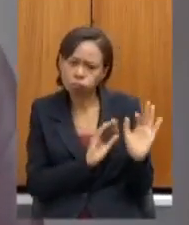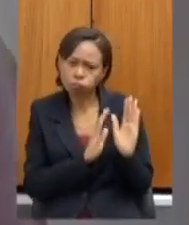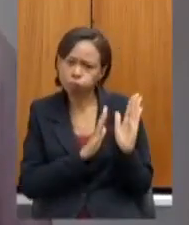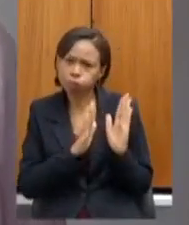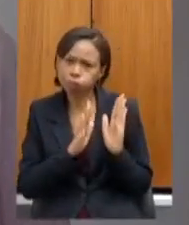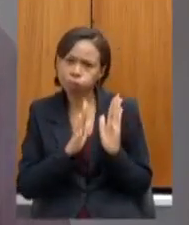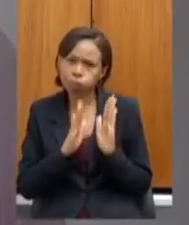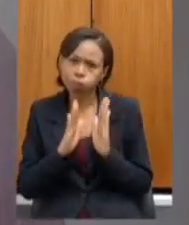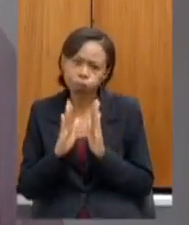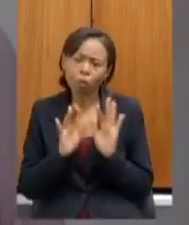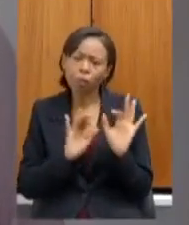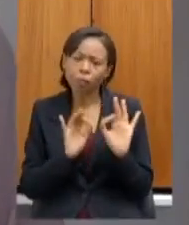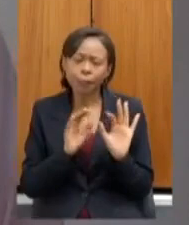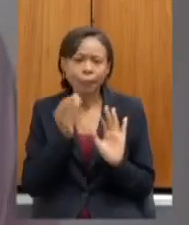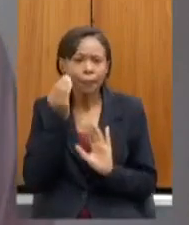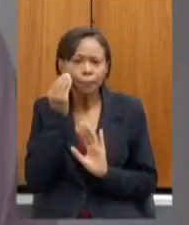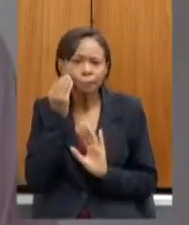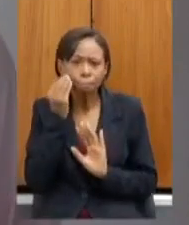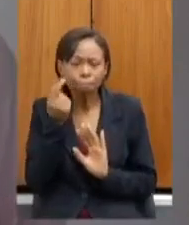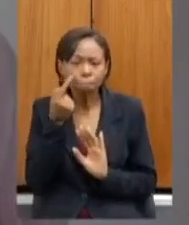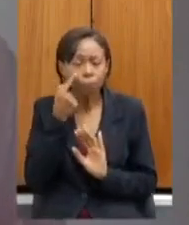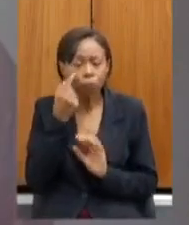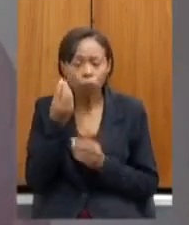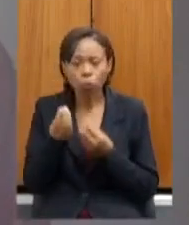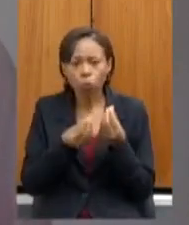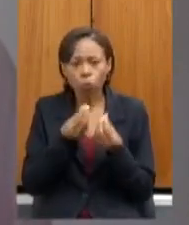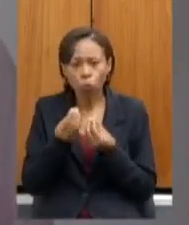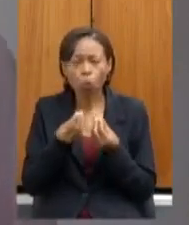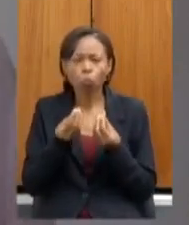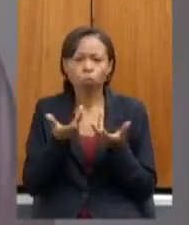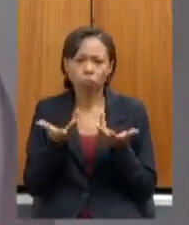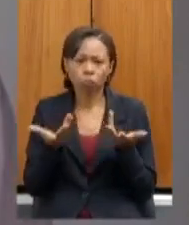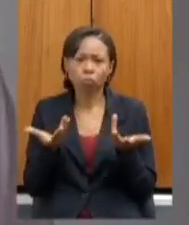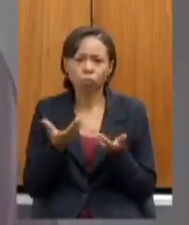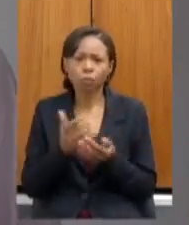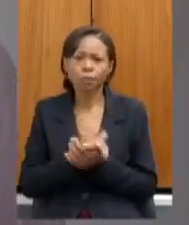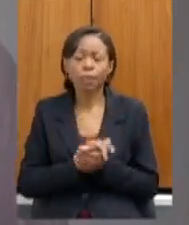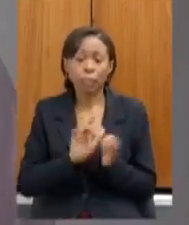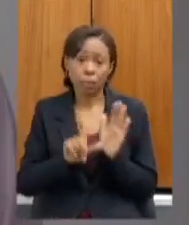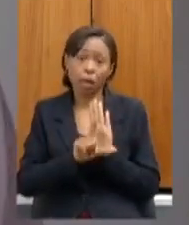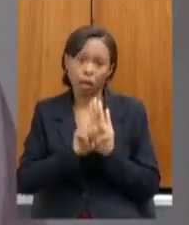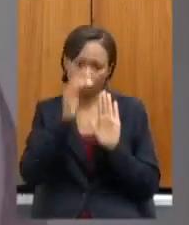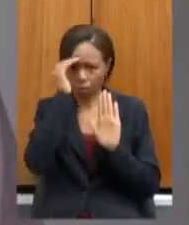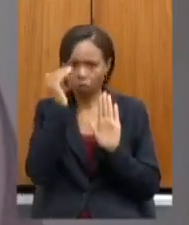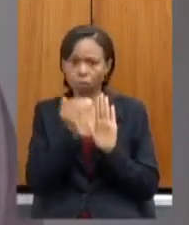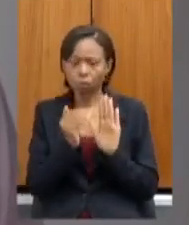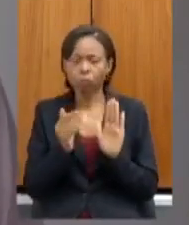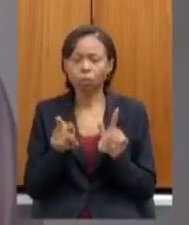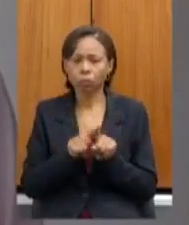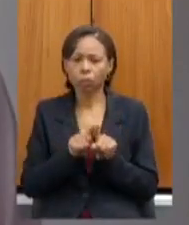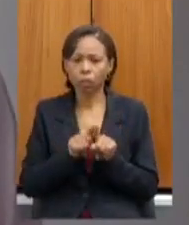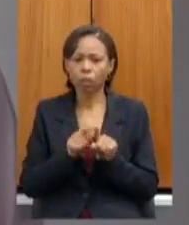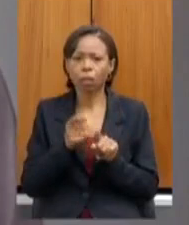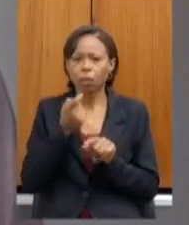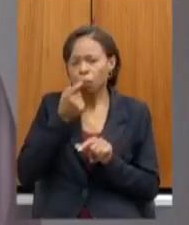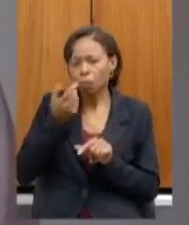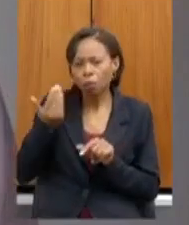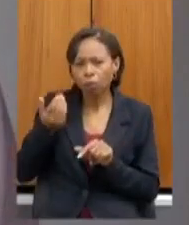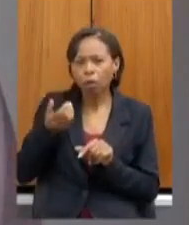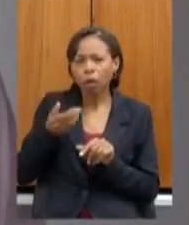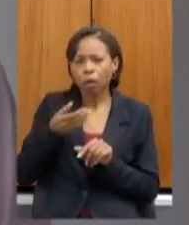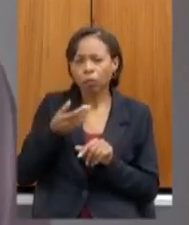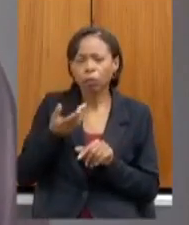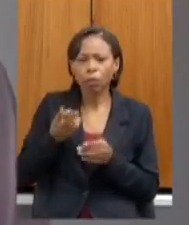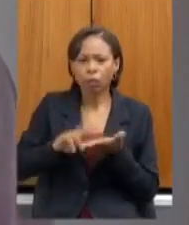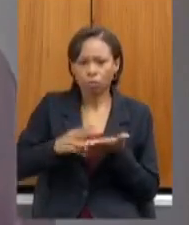atendido na forma em que foi definido legalmente e atualizado recentemente a assembleia